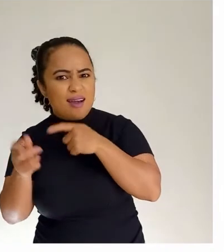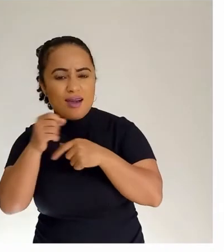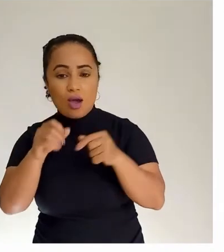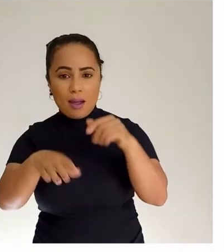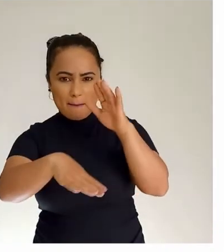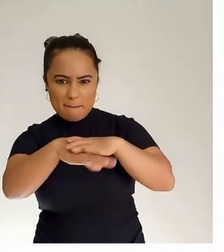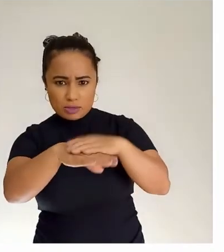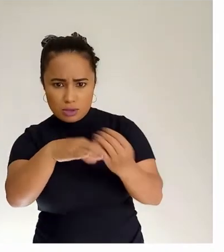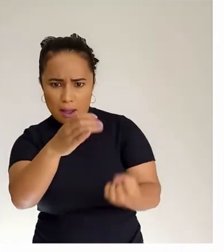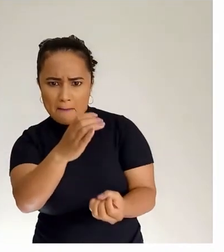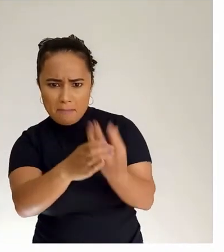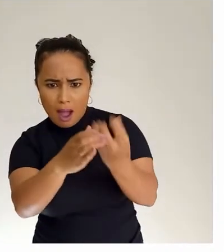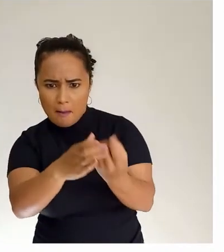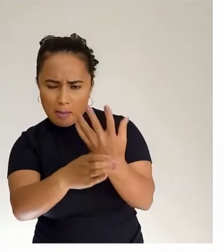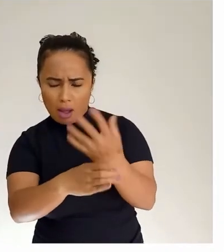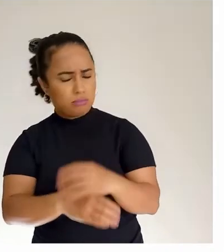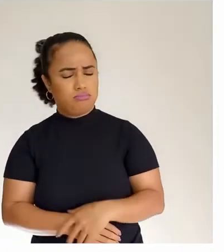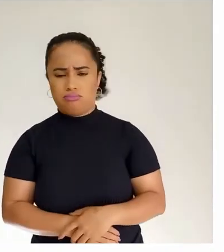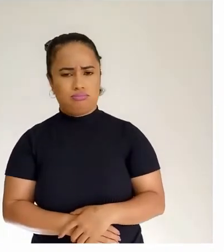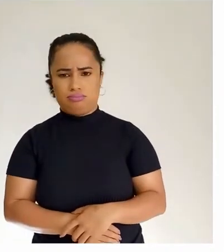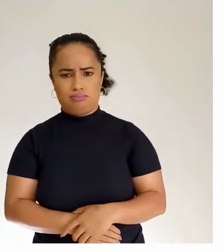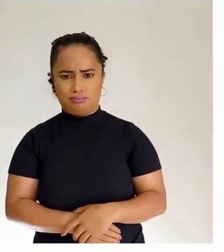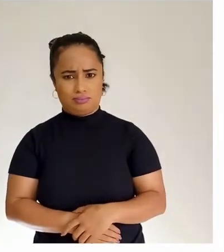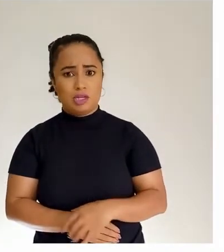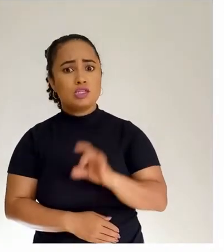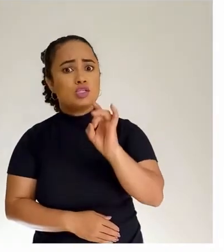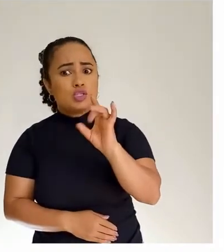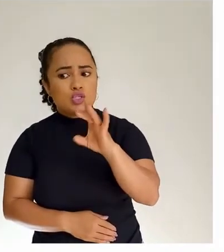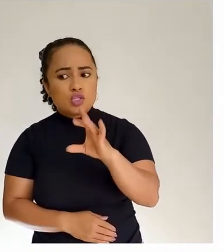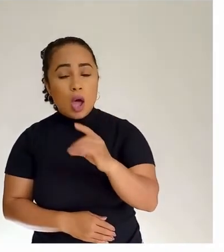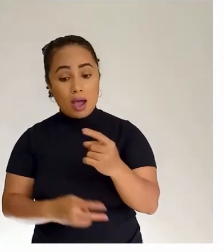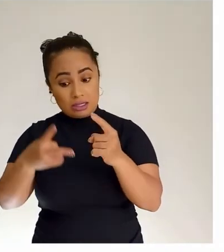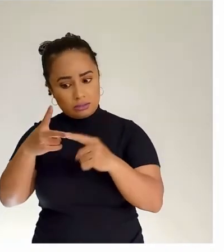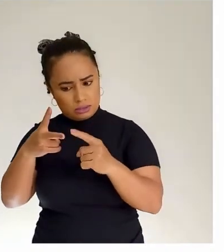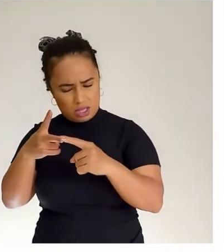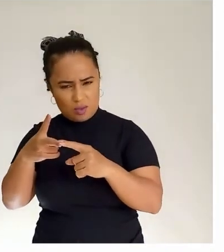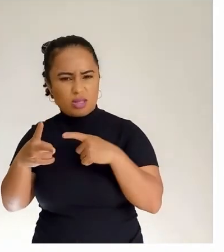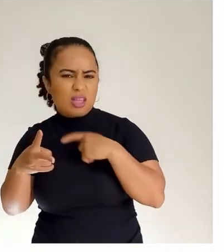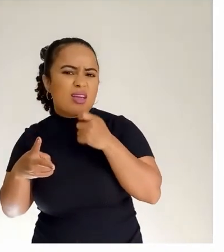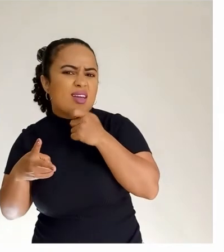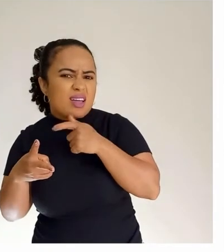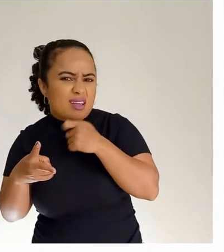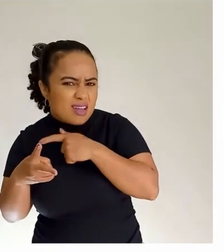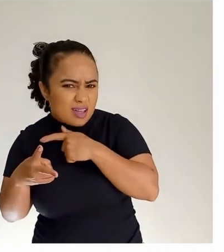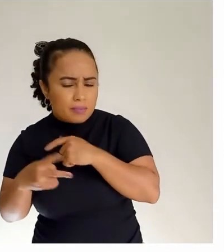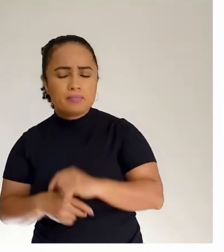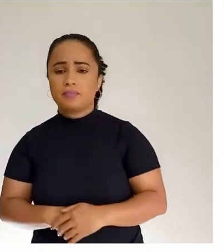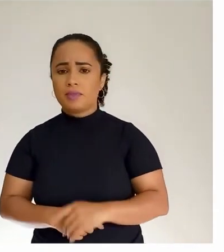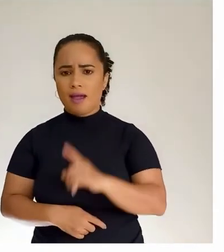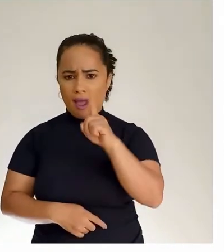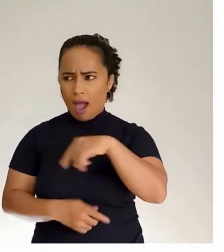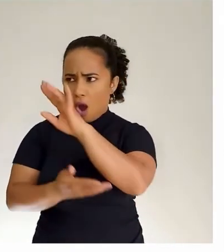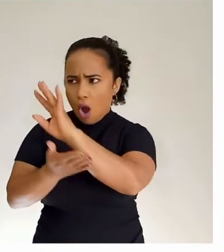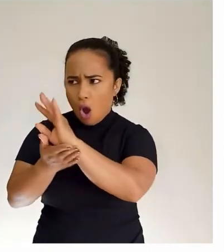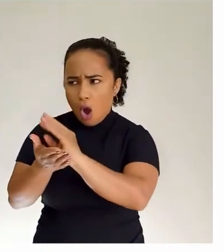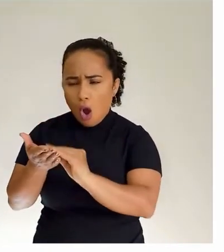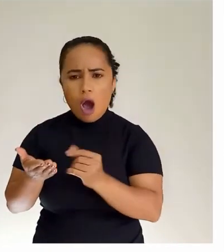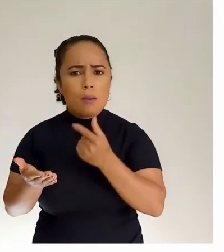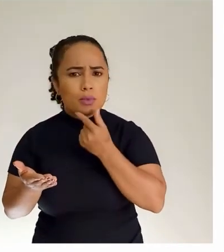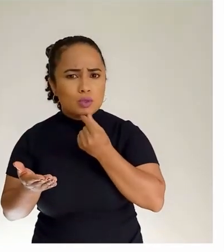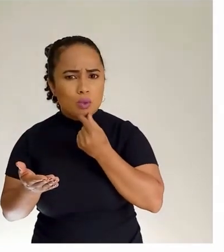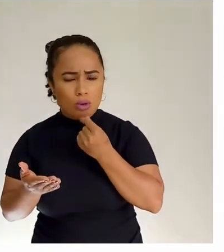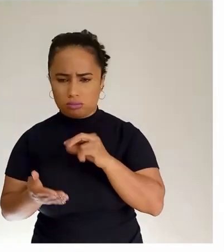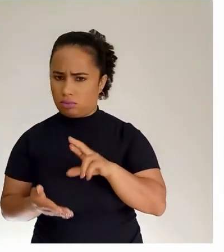Não. Só há segunda que tem a ironia. É uma cópia da obra do pintor renascentista? Não,